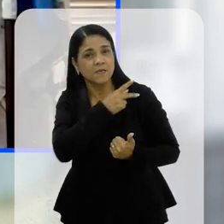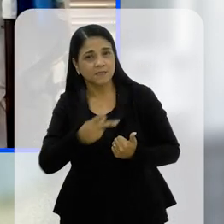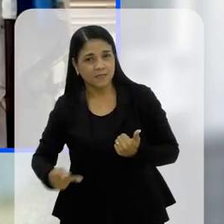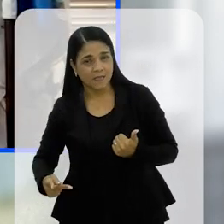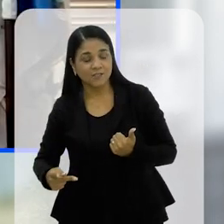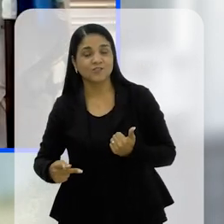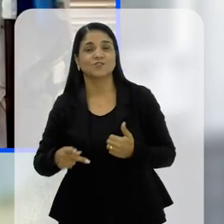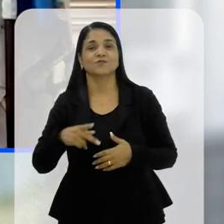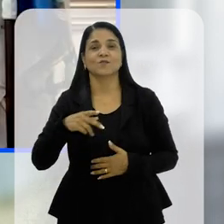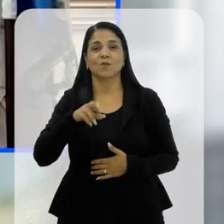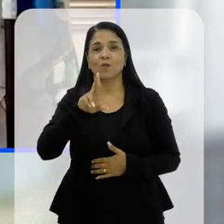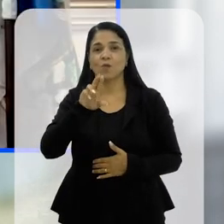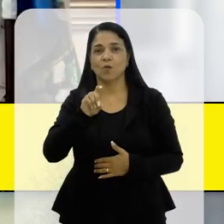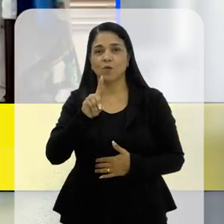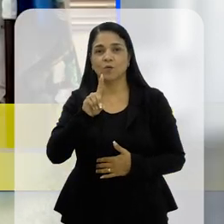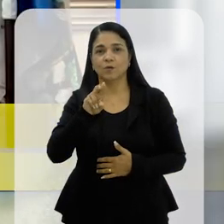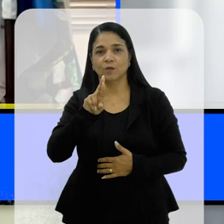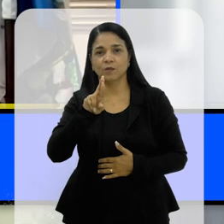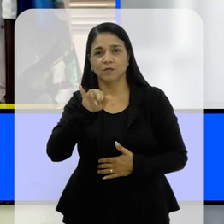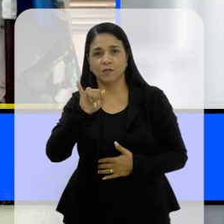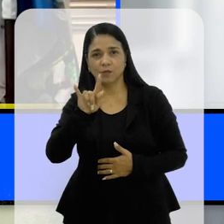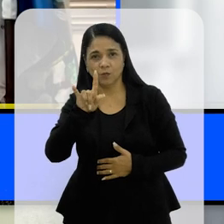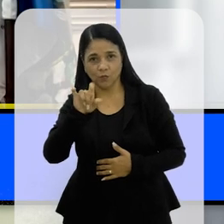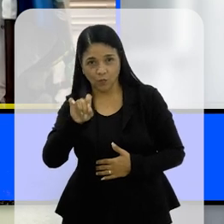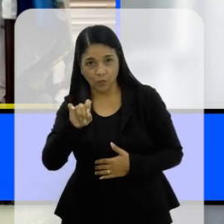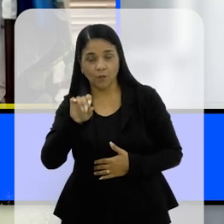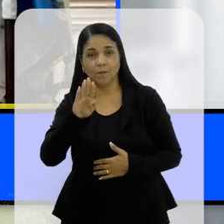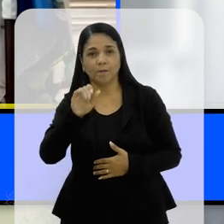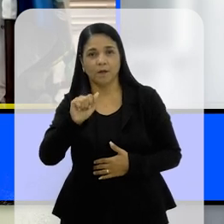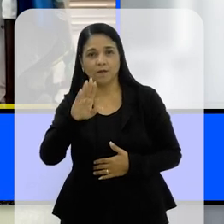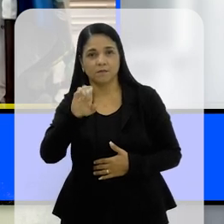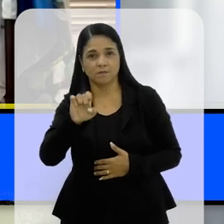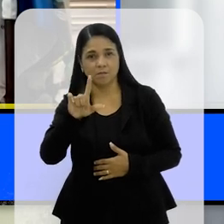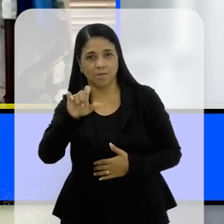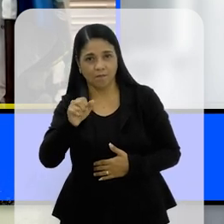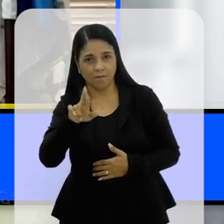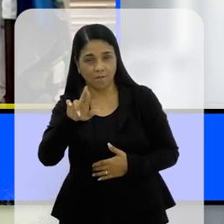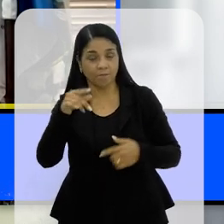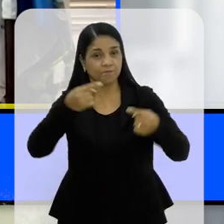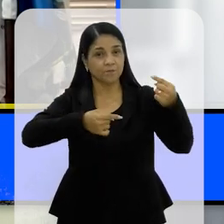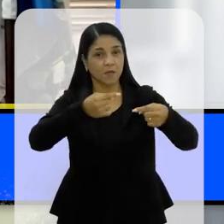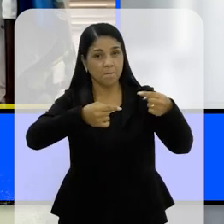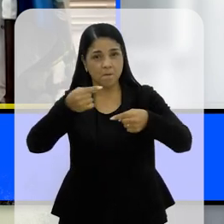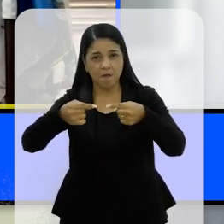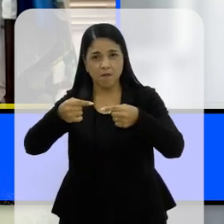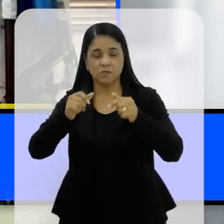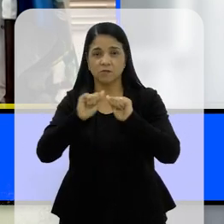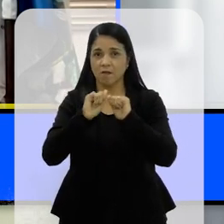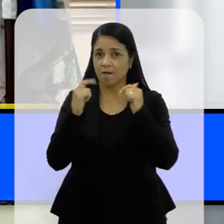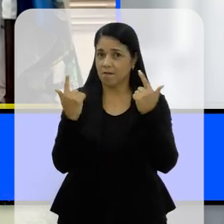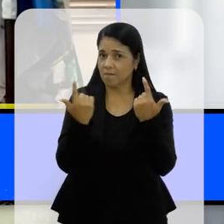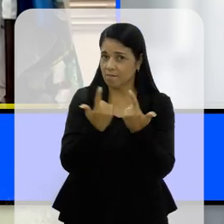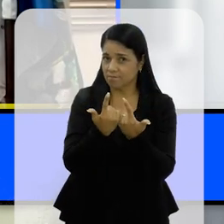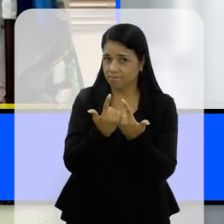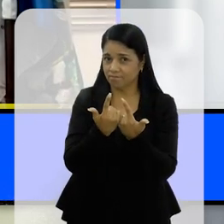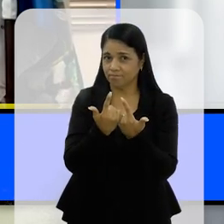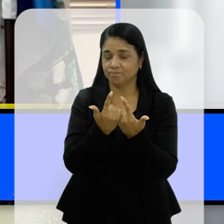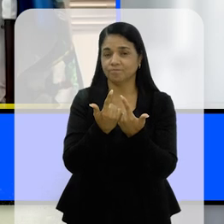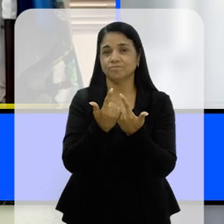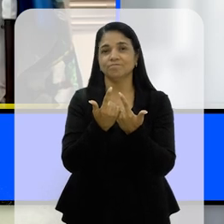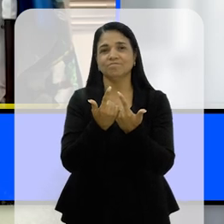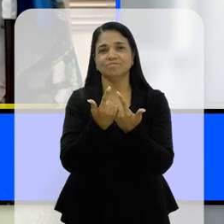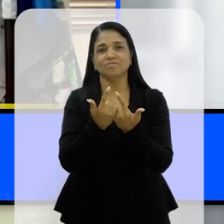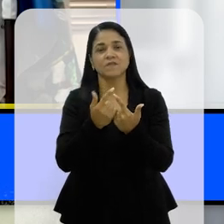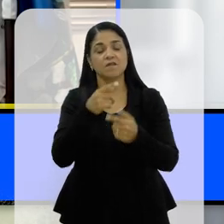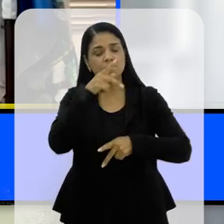presidente Rodrigo Barcelá por ter esse debate, Alerje